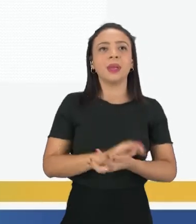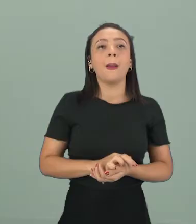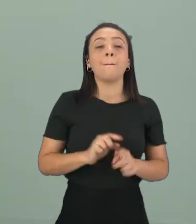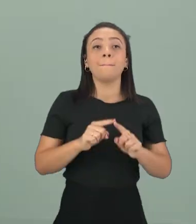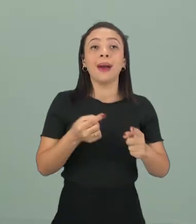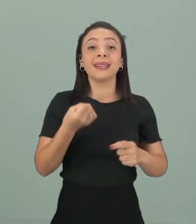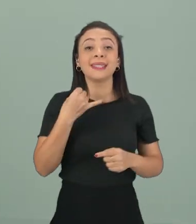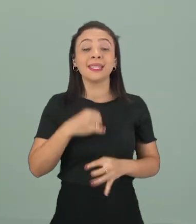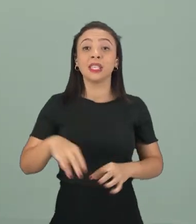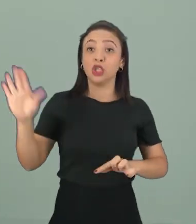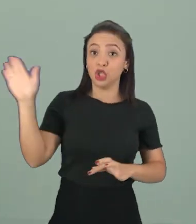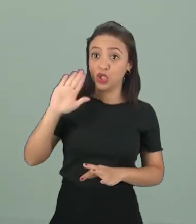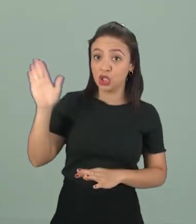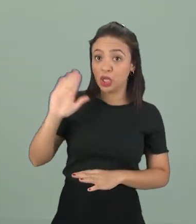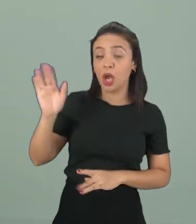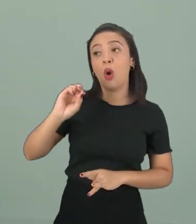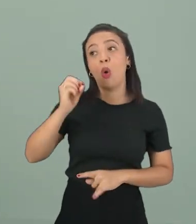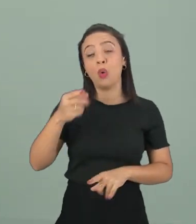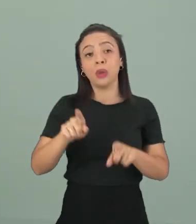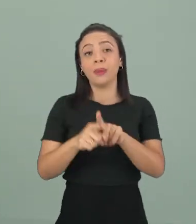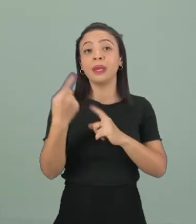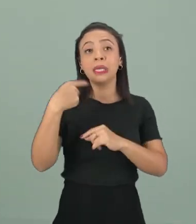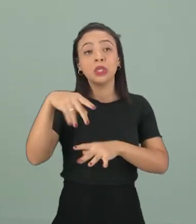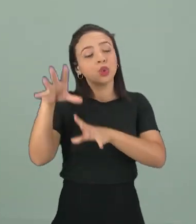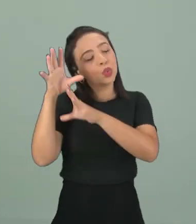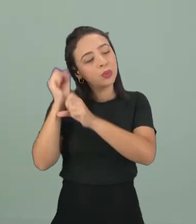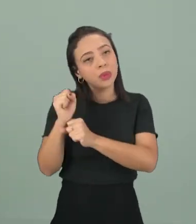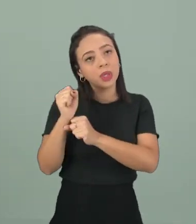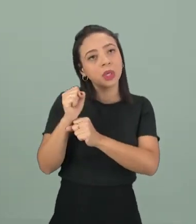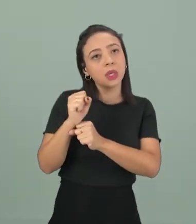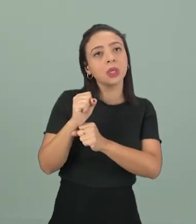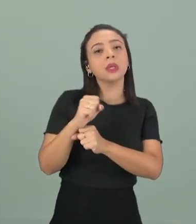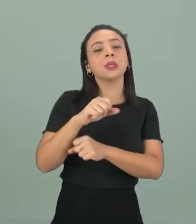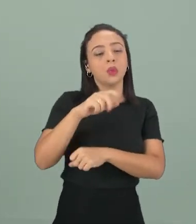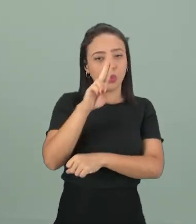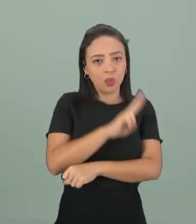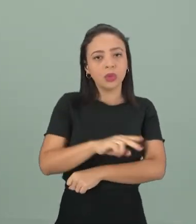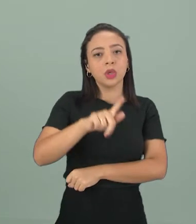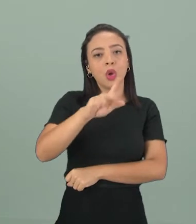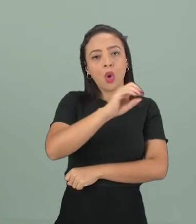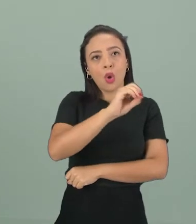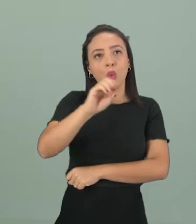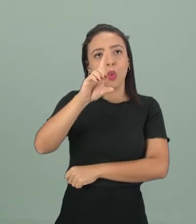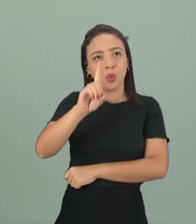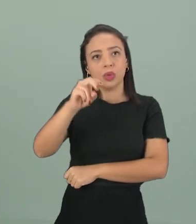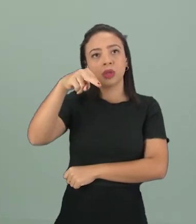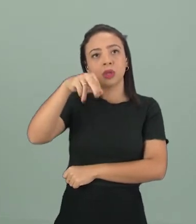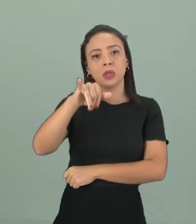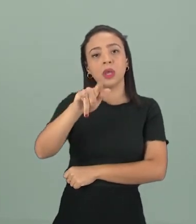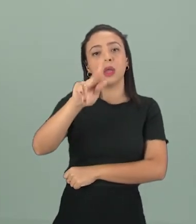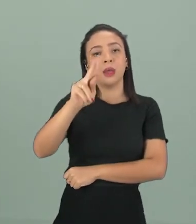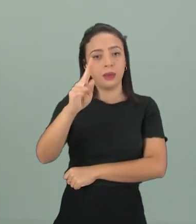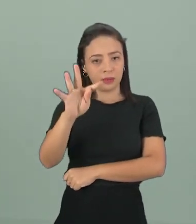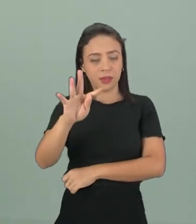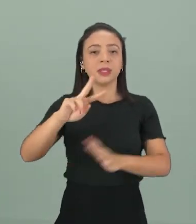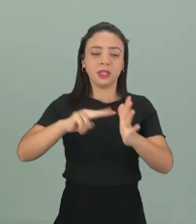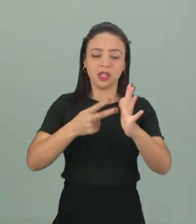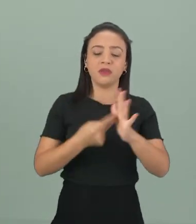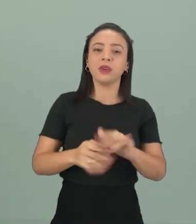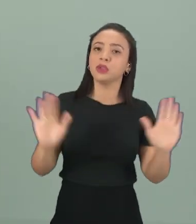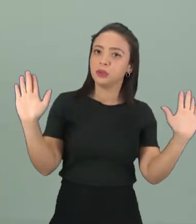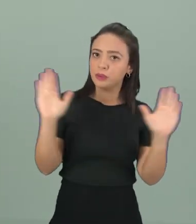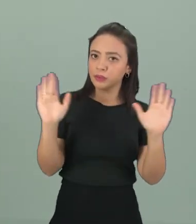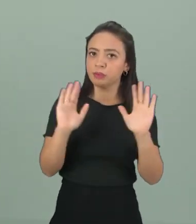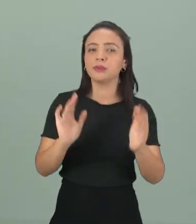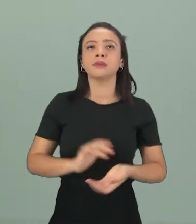Mas quando a gente está se despedindo, indo dormir, indo embora, a gente diz good night, que é o boa noite de despedida. Certinho?